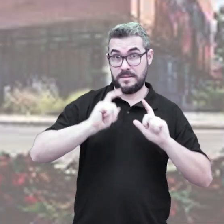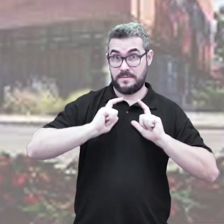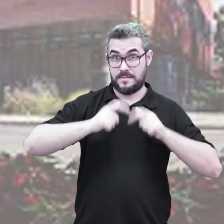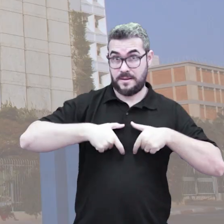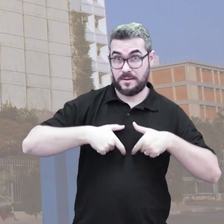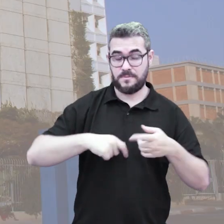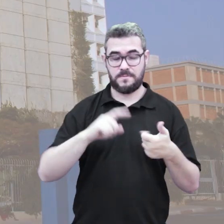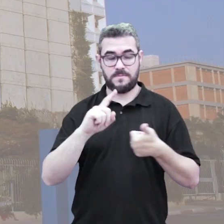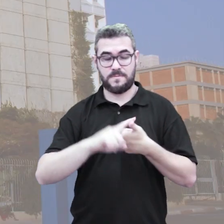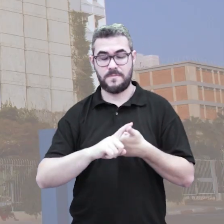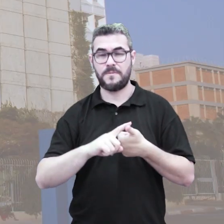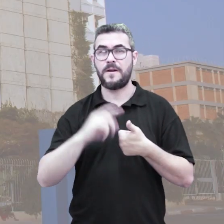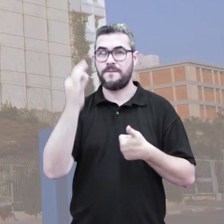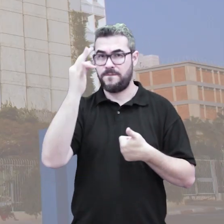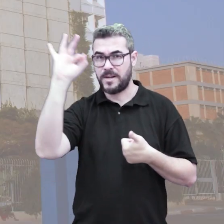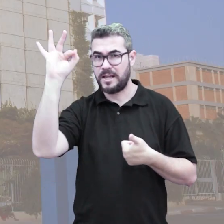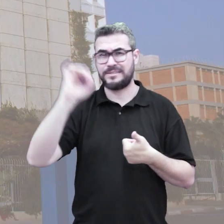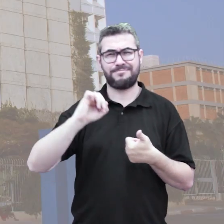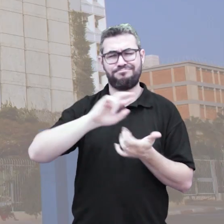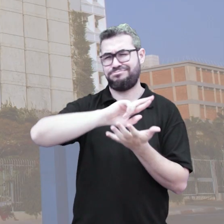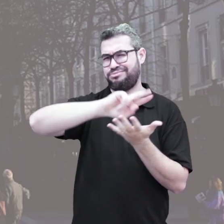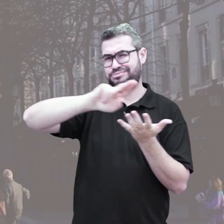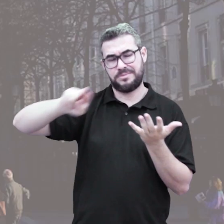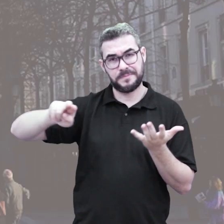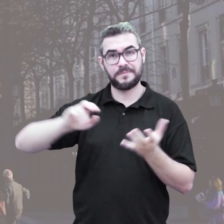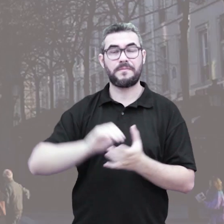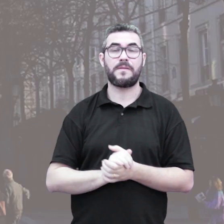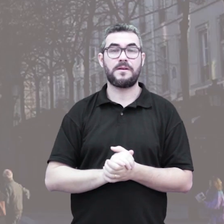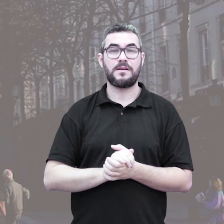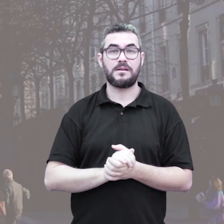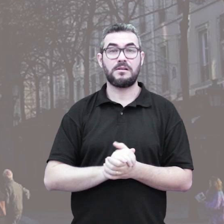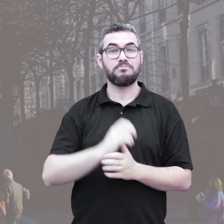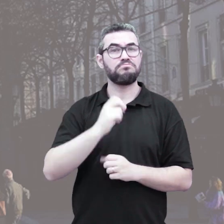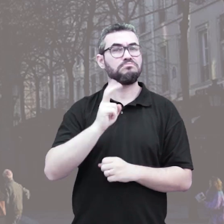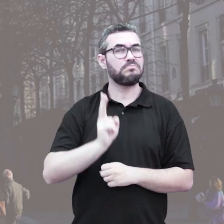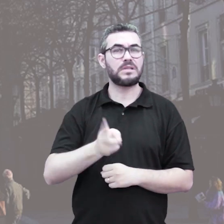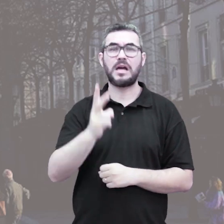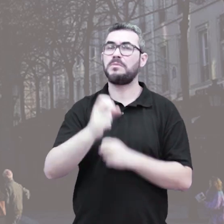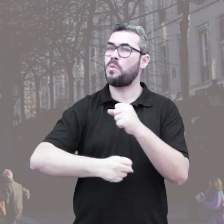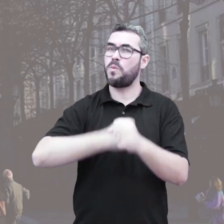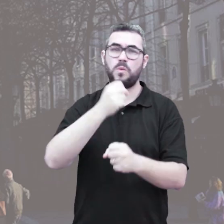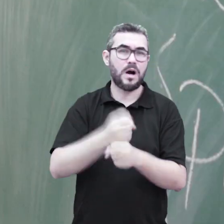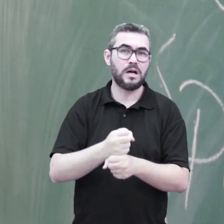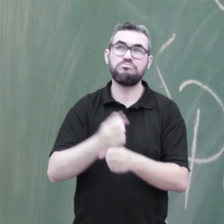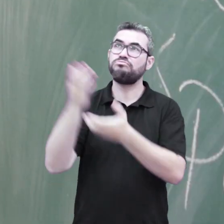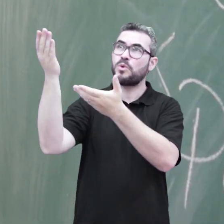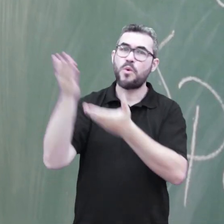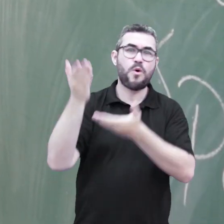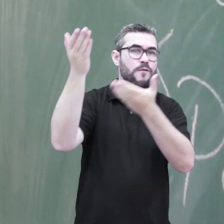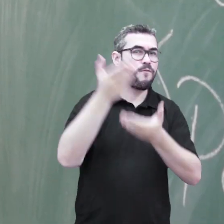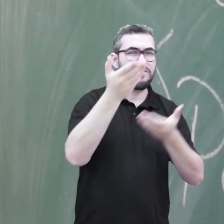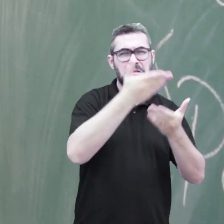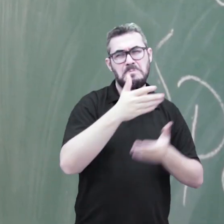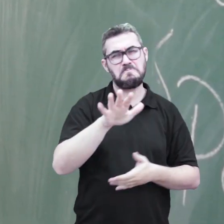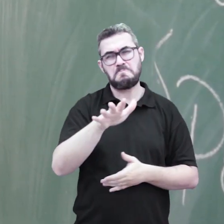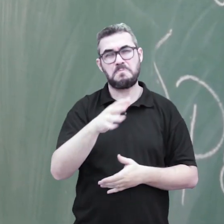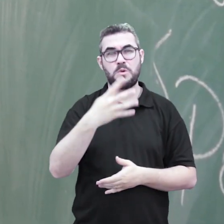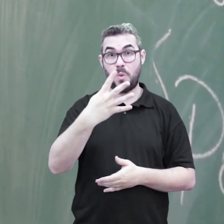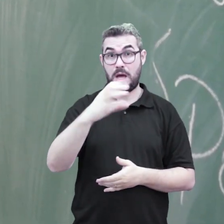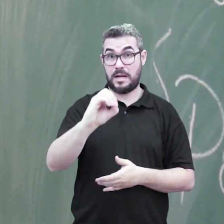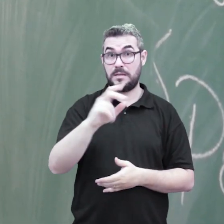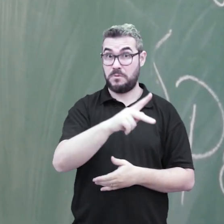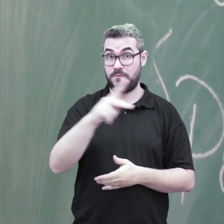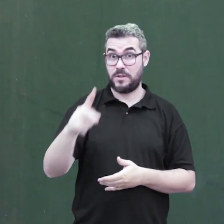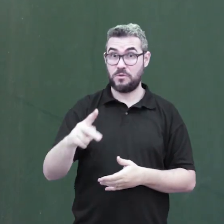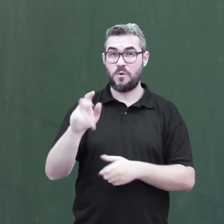na Inglaterra, a Universidade de Tel Aviv em Israel e de Paris na França, entre tantas outras. Por ano, o curso recebe a visita